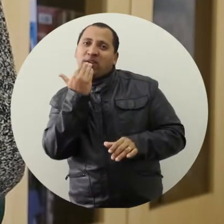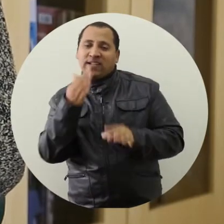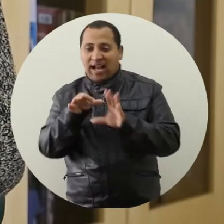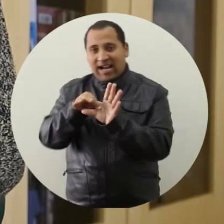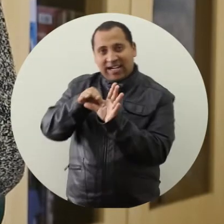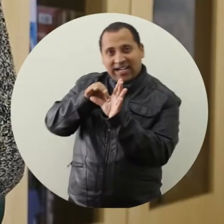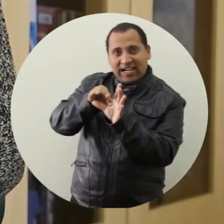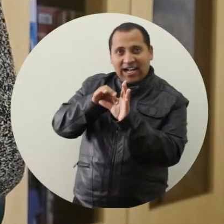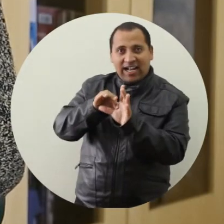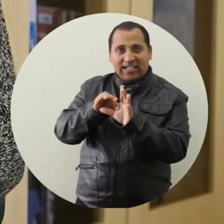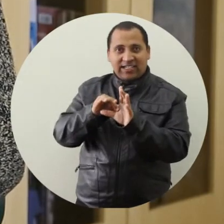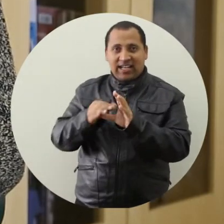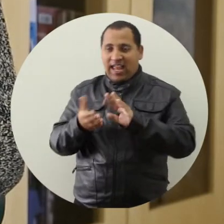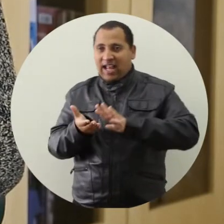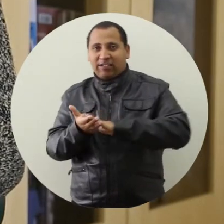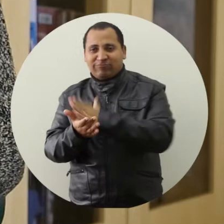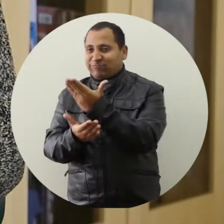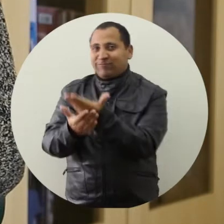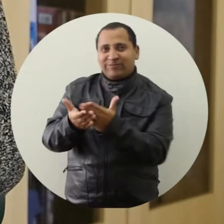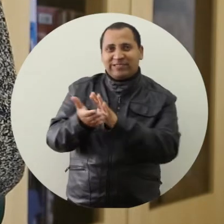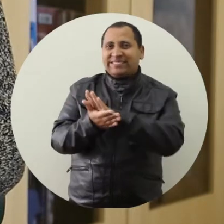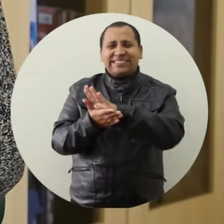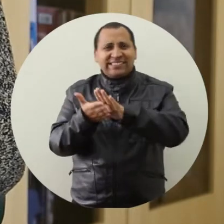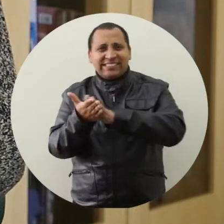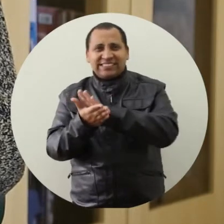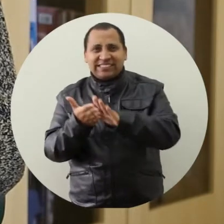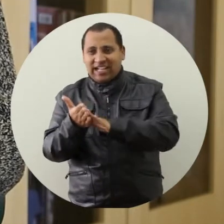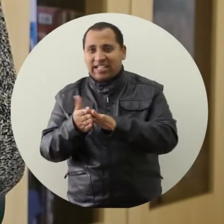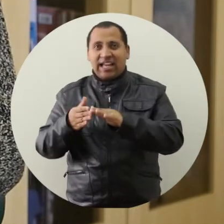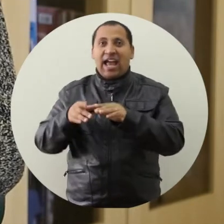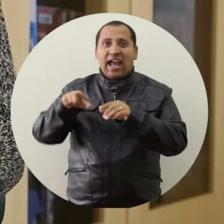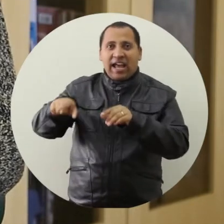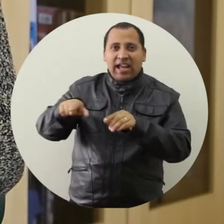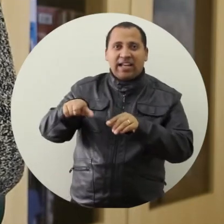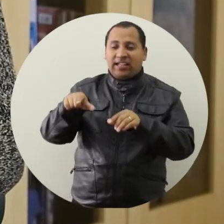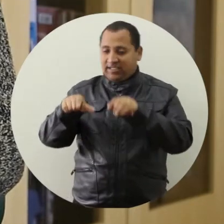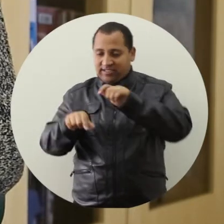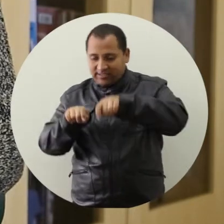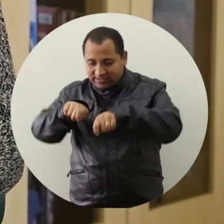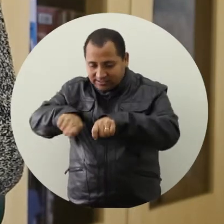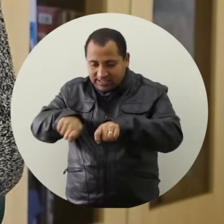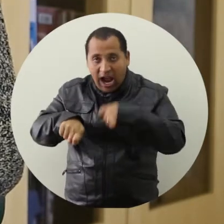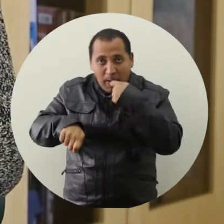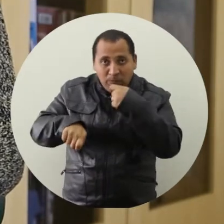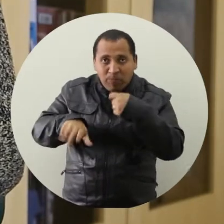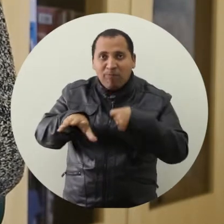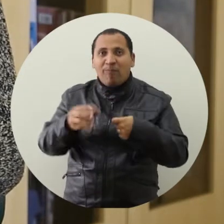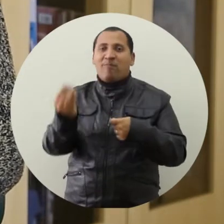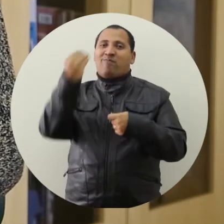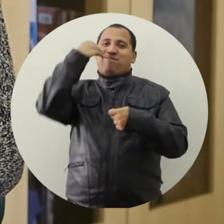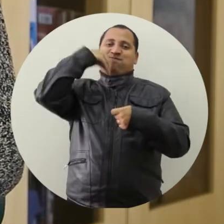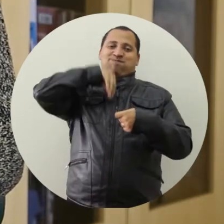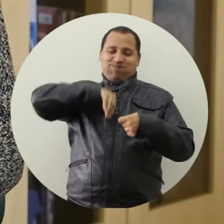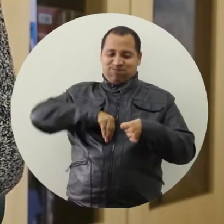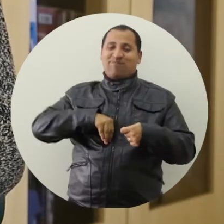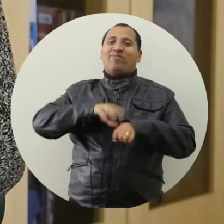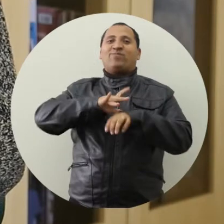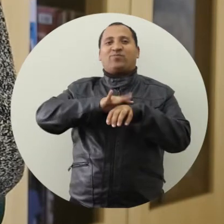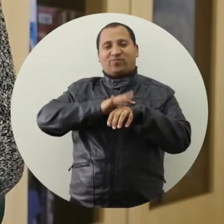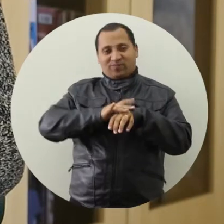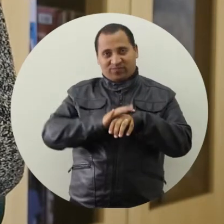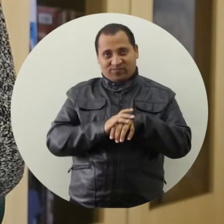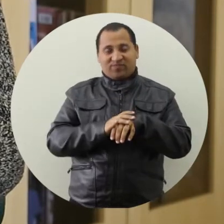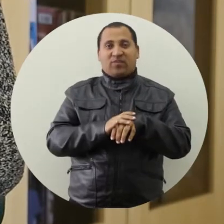através de carnes mal cozidas ou cruas, que têm os cistos do toxoplasma dentro dessas carnes. Que podem ser, então,